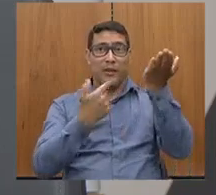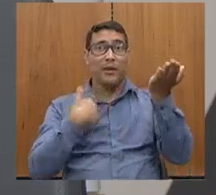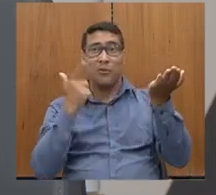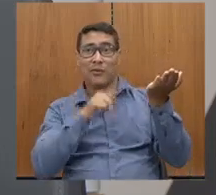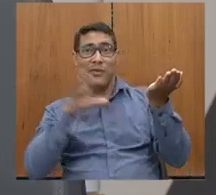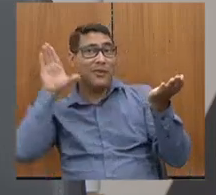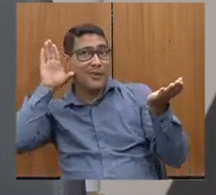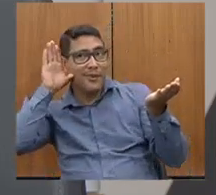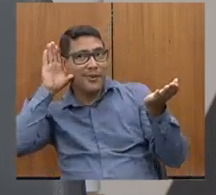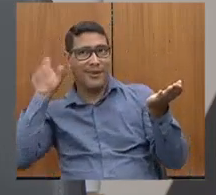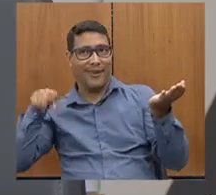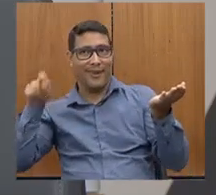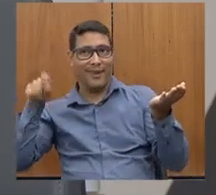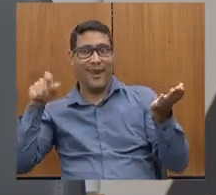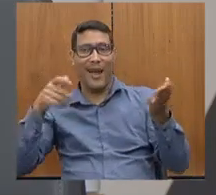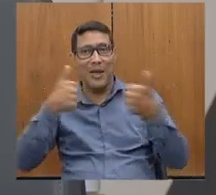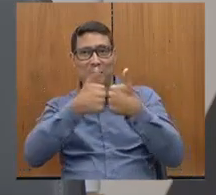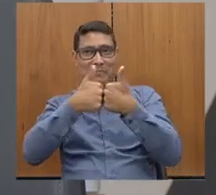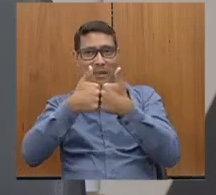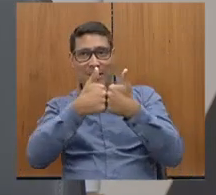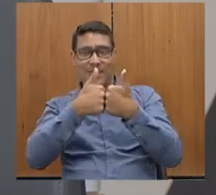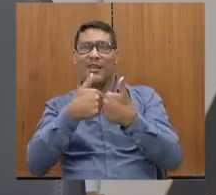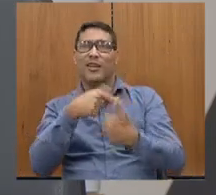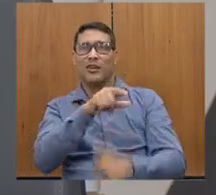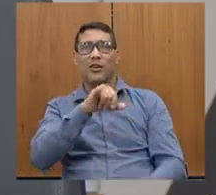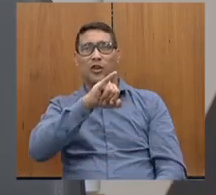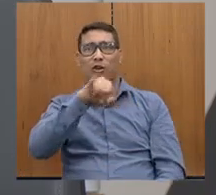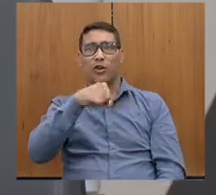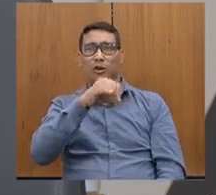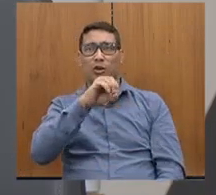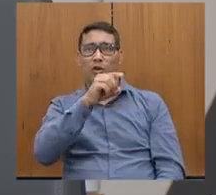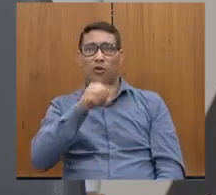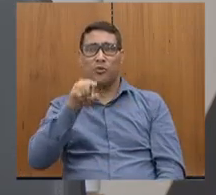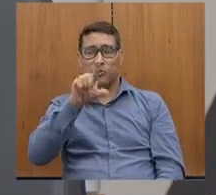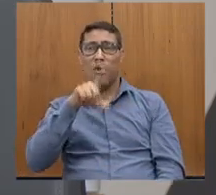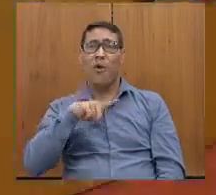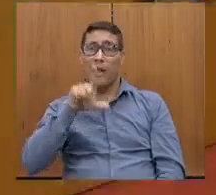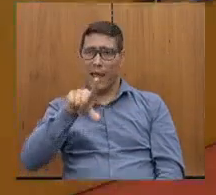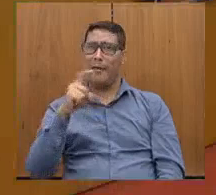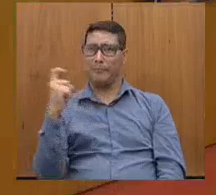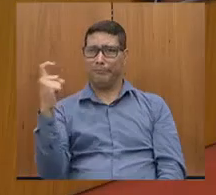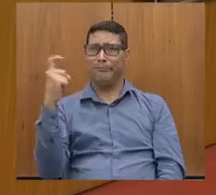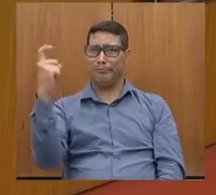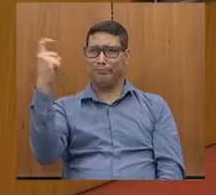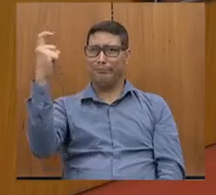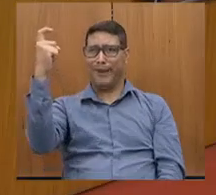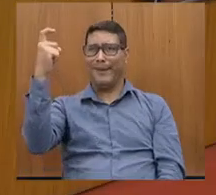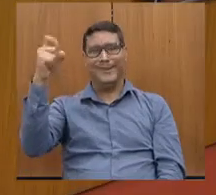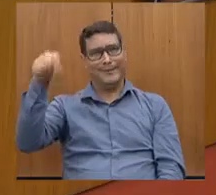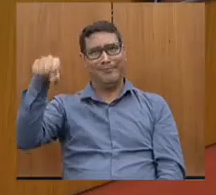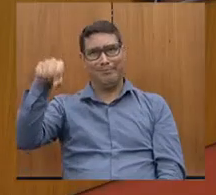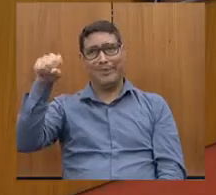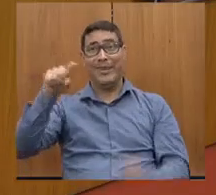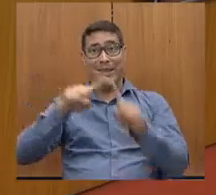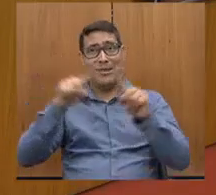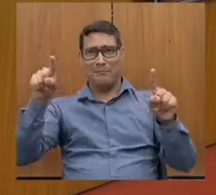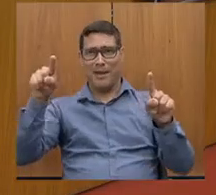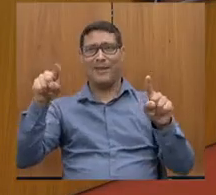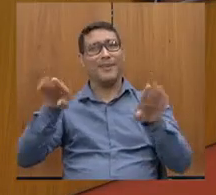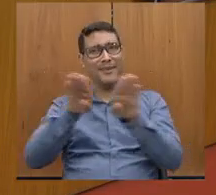Você é uma pessoa assim que... O João não é só grande no tamanho, não, sabe? Isso é um homem grande, de uma